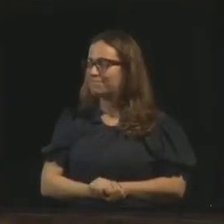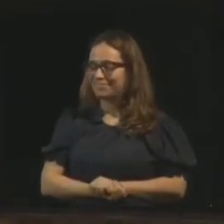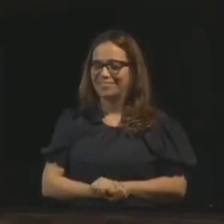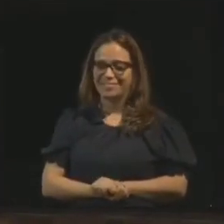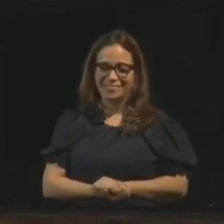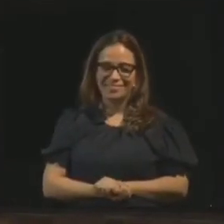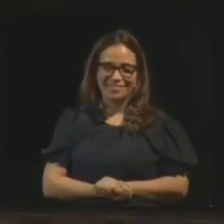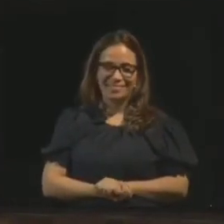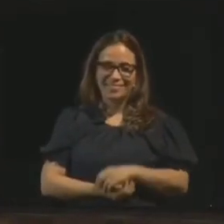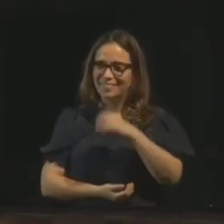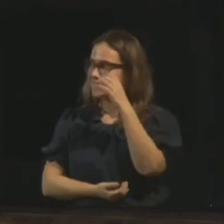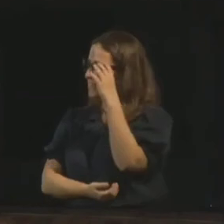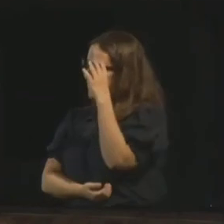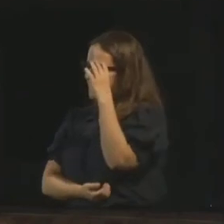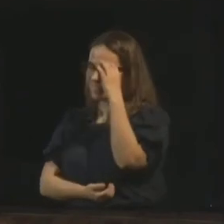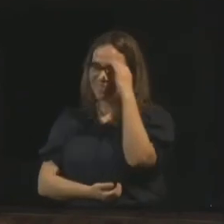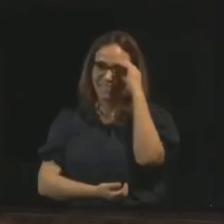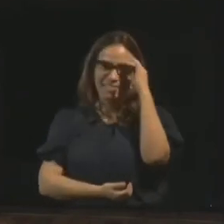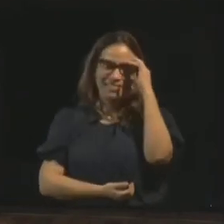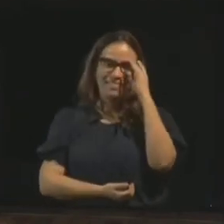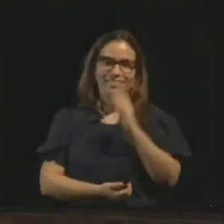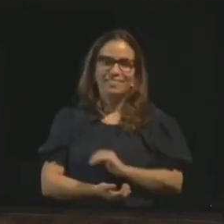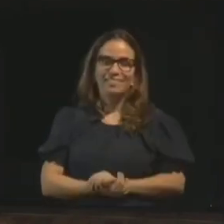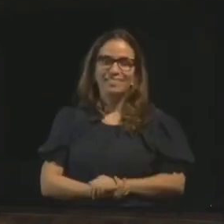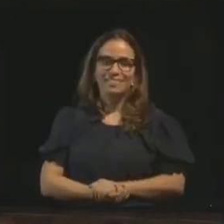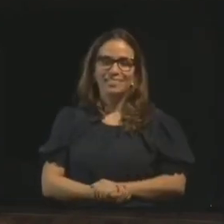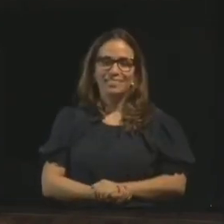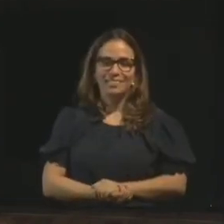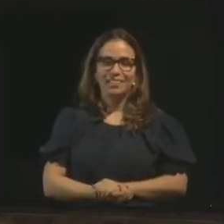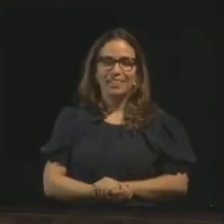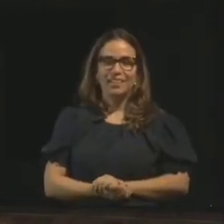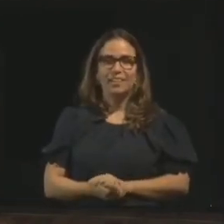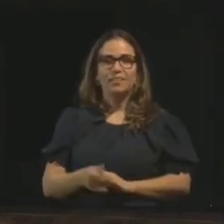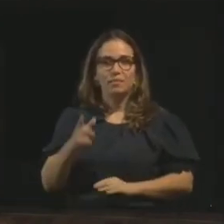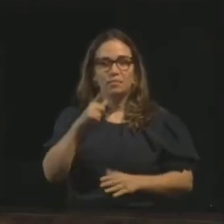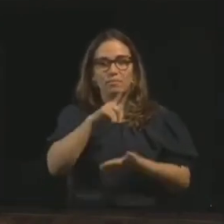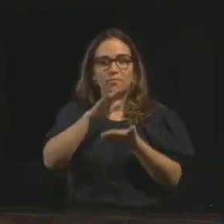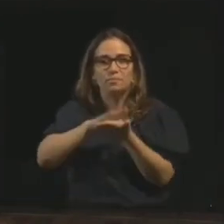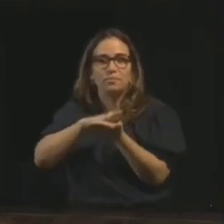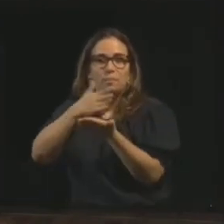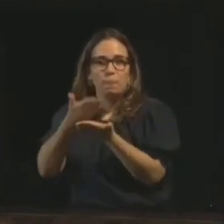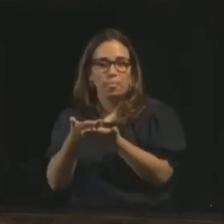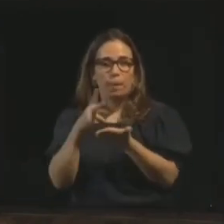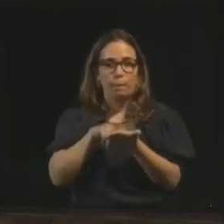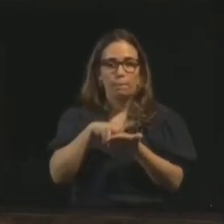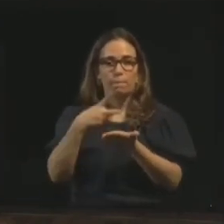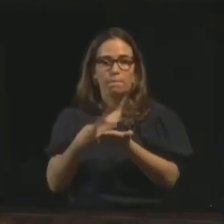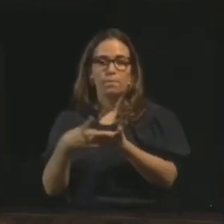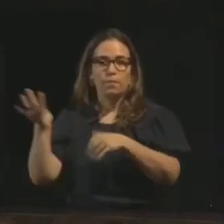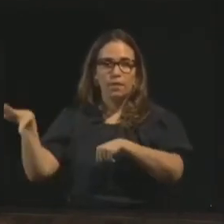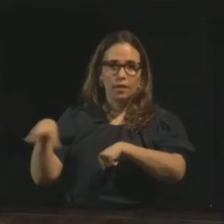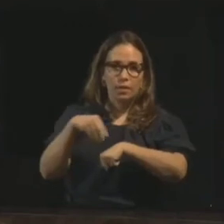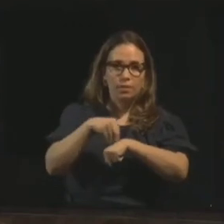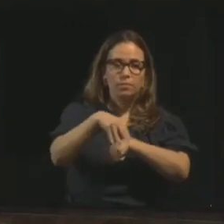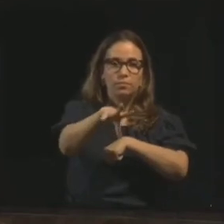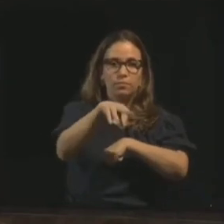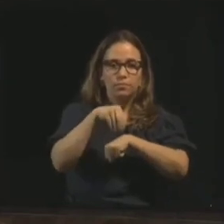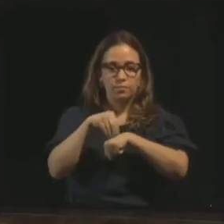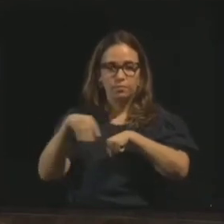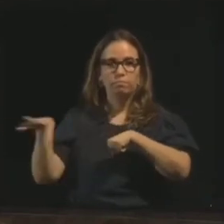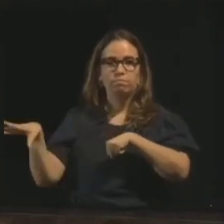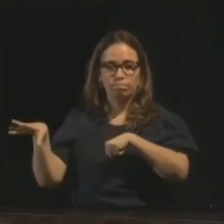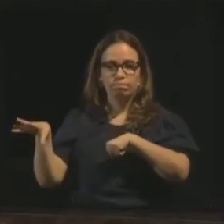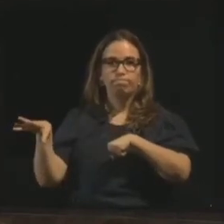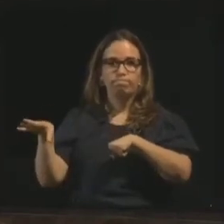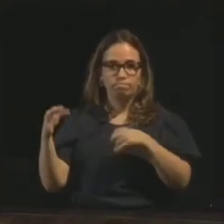a orelha, essas meninas são maravilhosas, não é? É uma arte, interpretação, não é só tradução, é interpretação. São